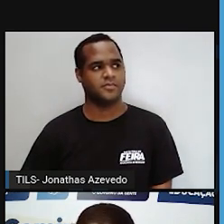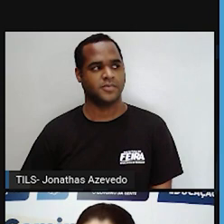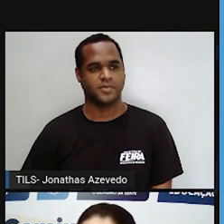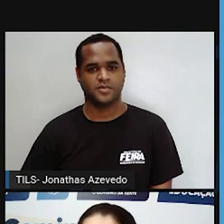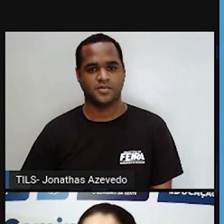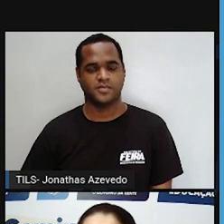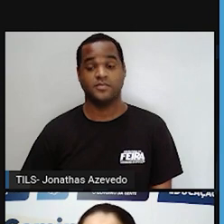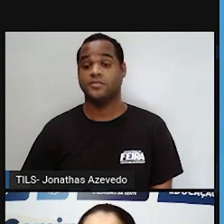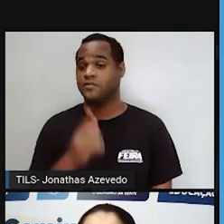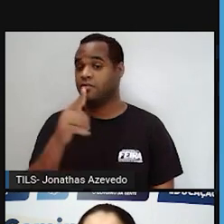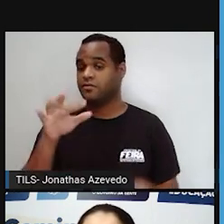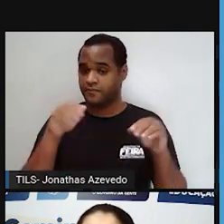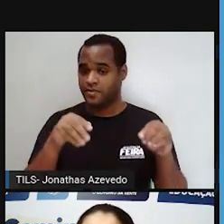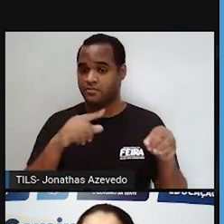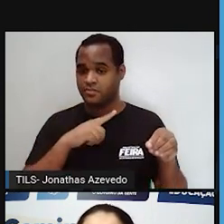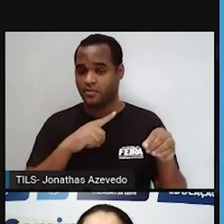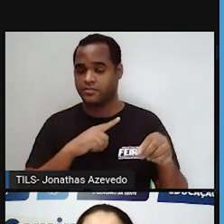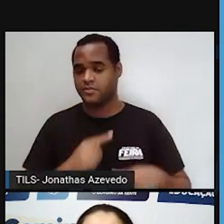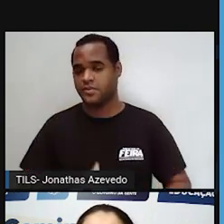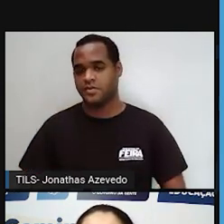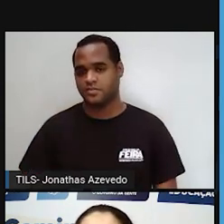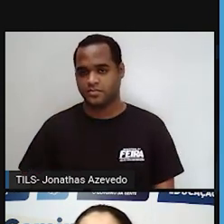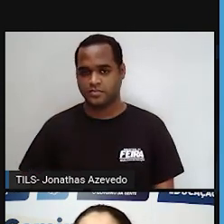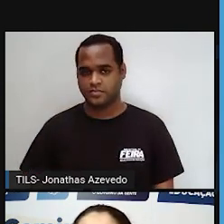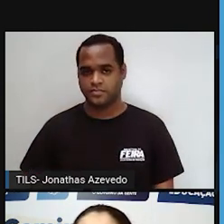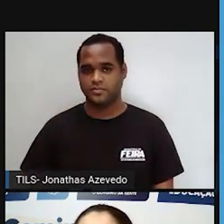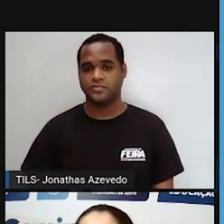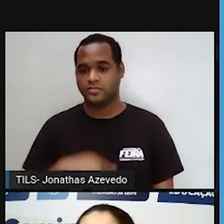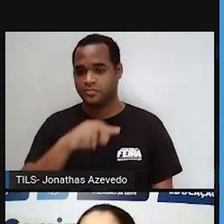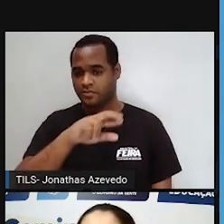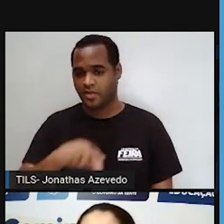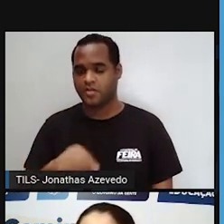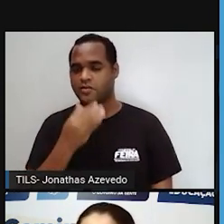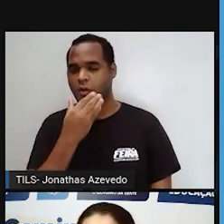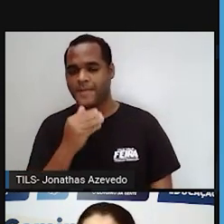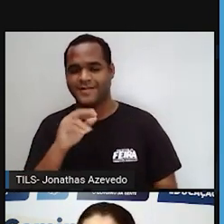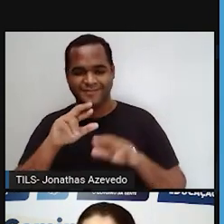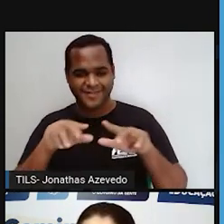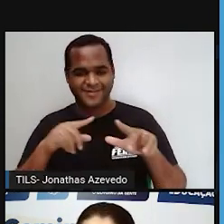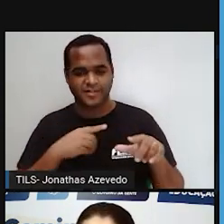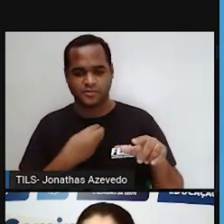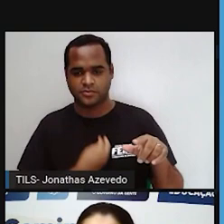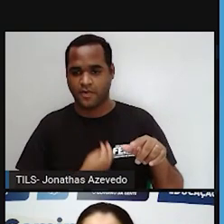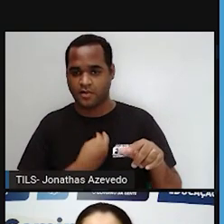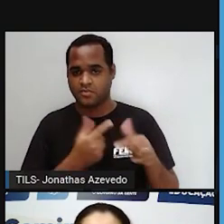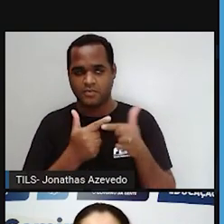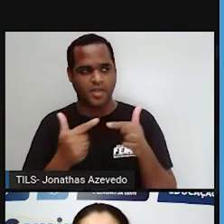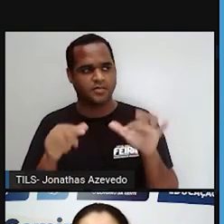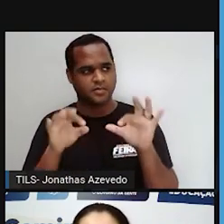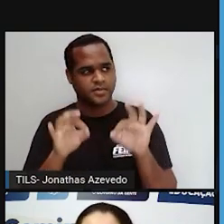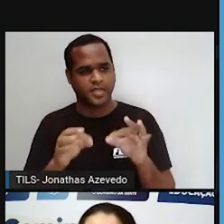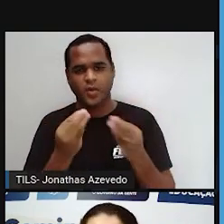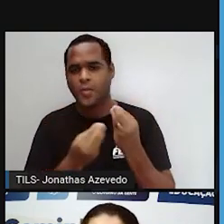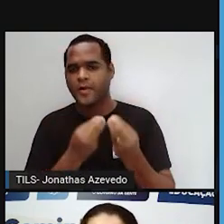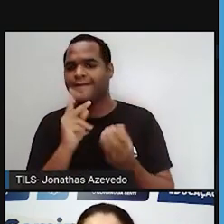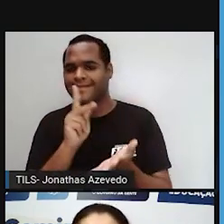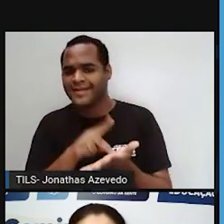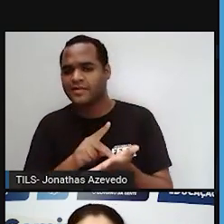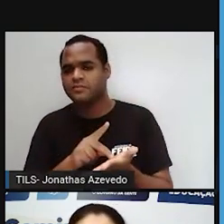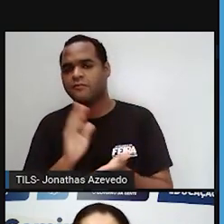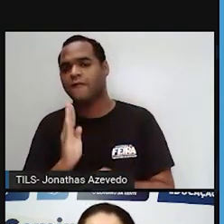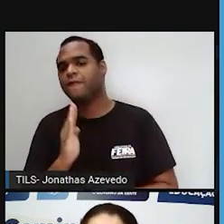Vamos para a última agora. Os seres humanos não fazem parte dos ecossistemas. Essa afirmação é